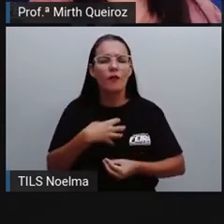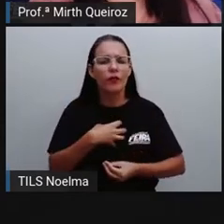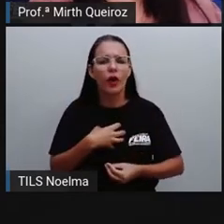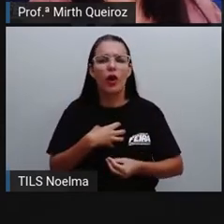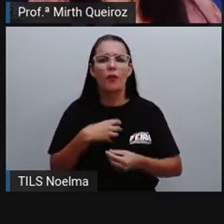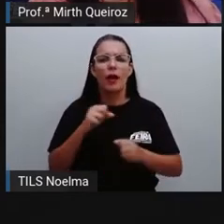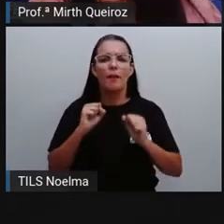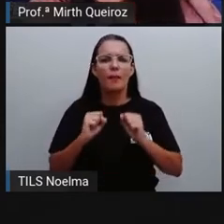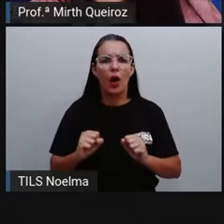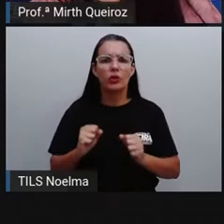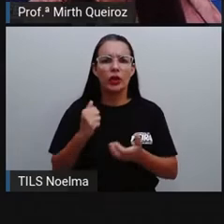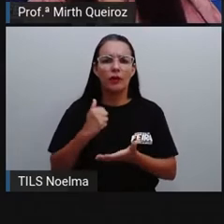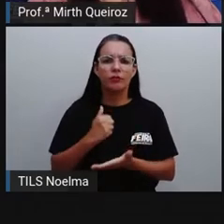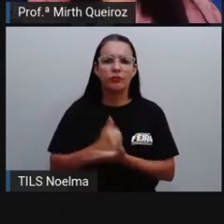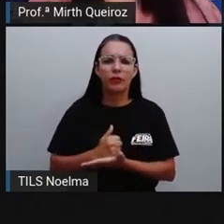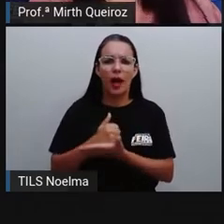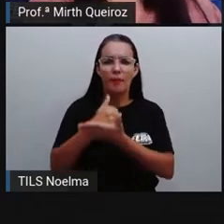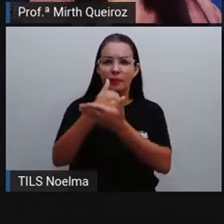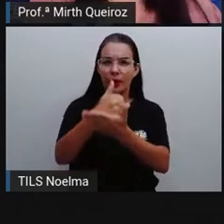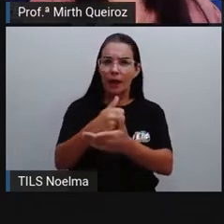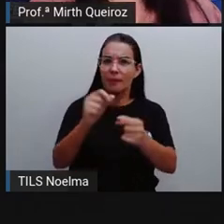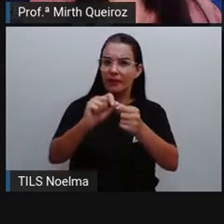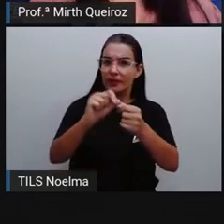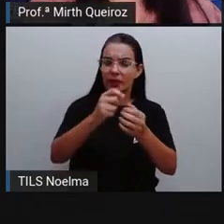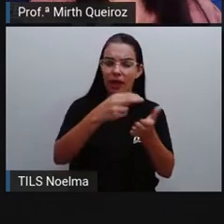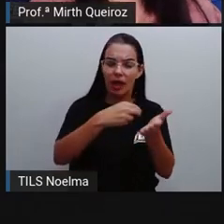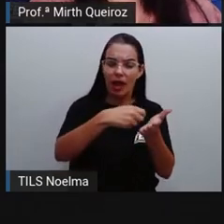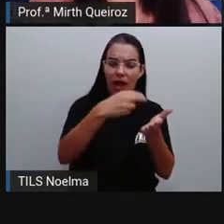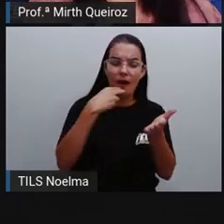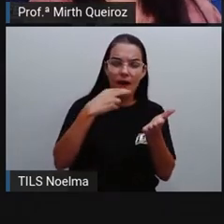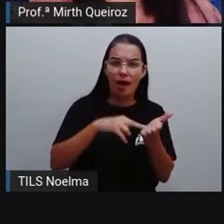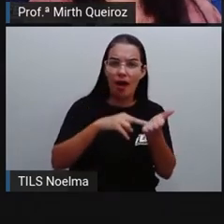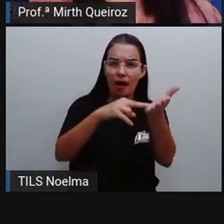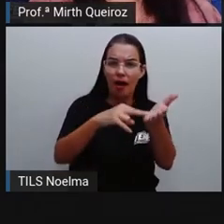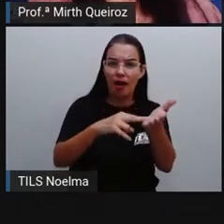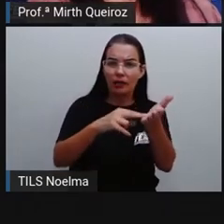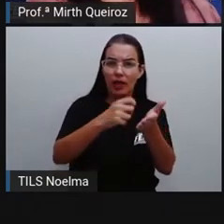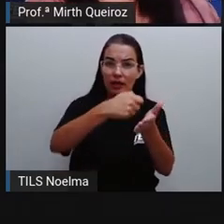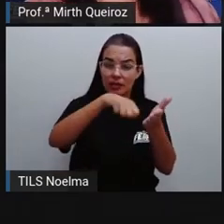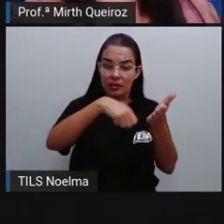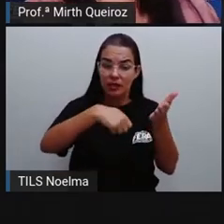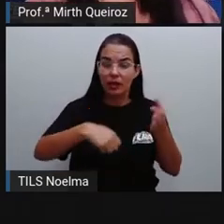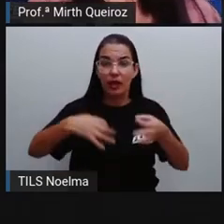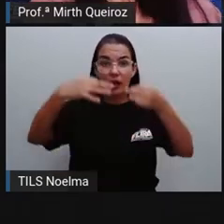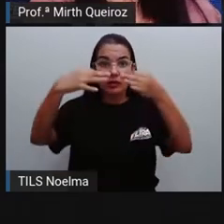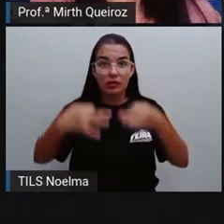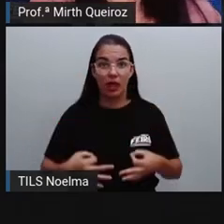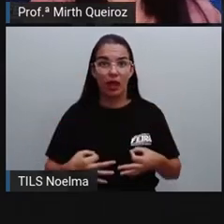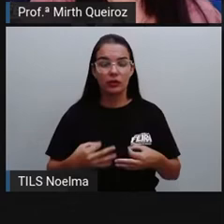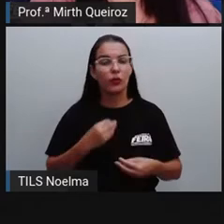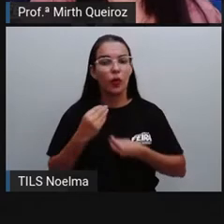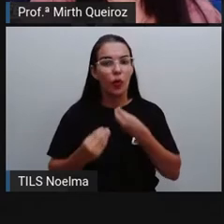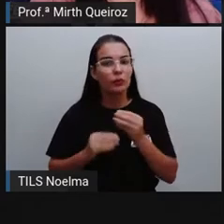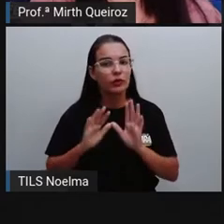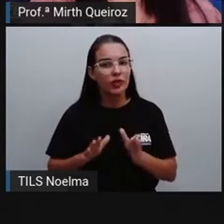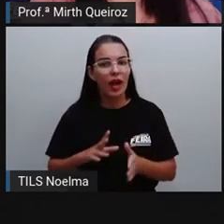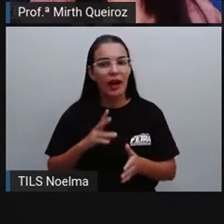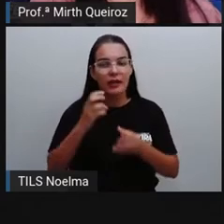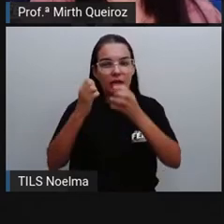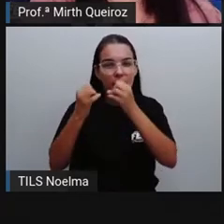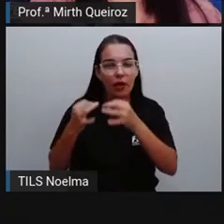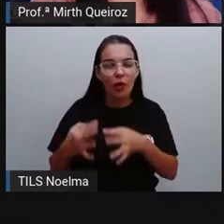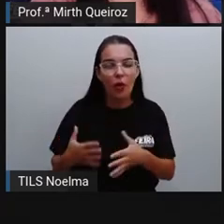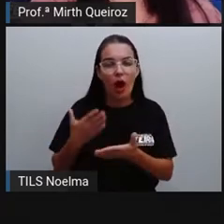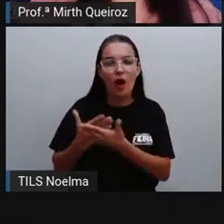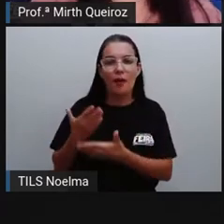devemos nos apoiar para que uma carta seja produzida de maneira correta. E a gente falou sobre isso na outra aula, né?